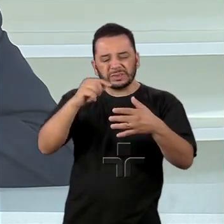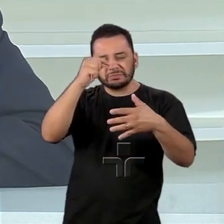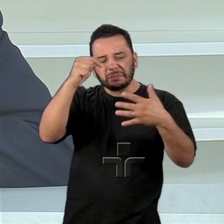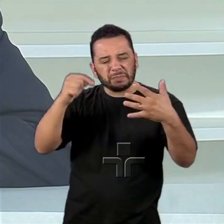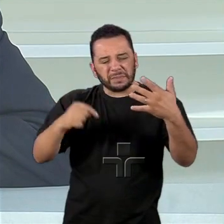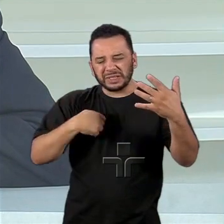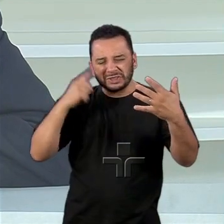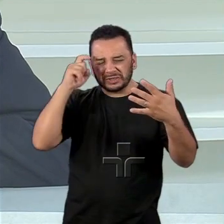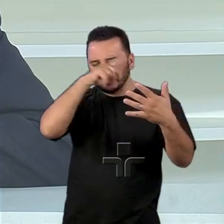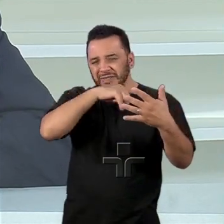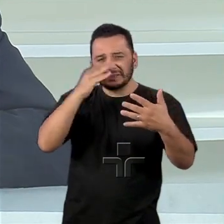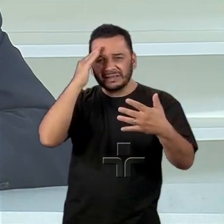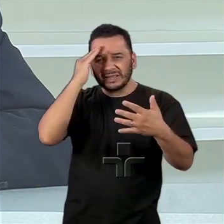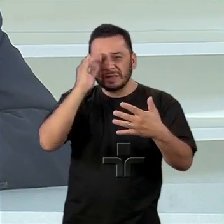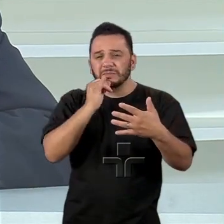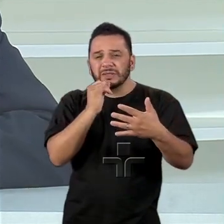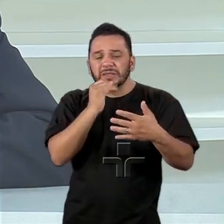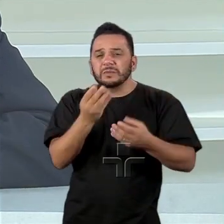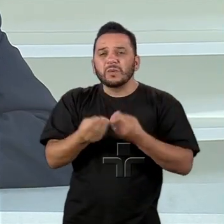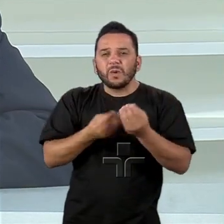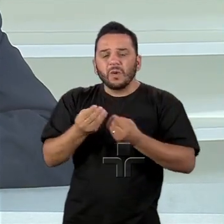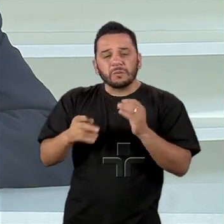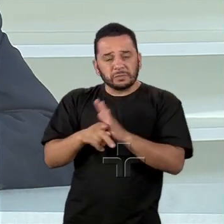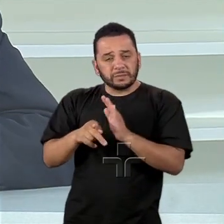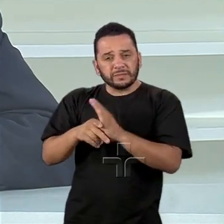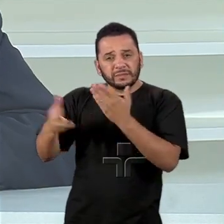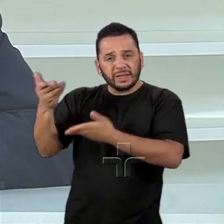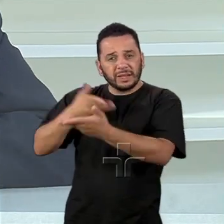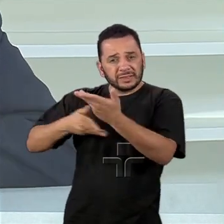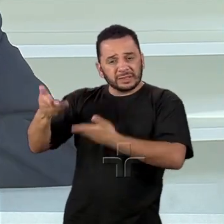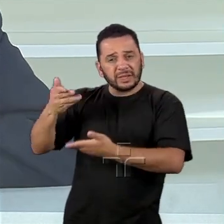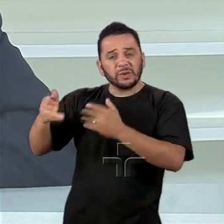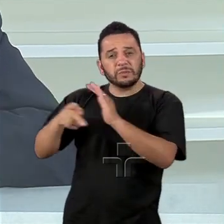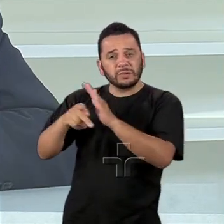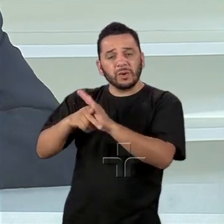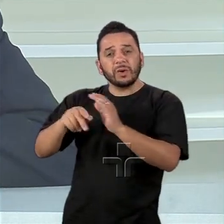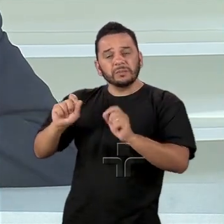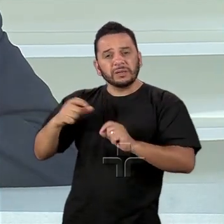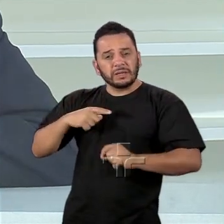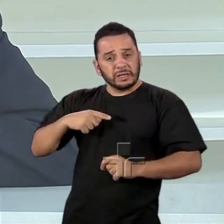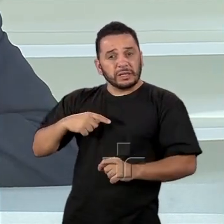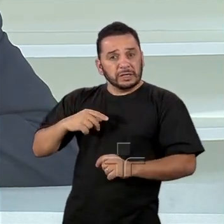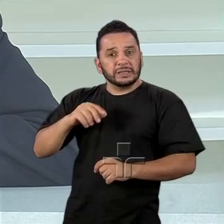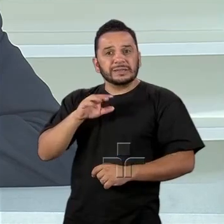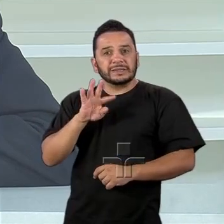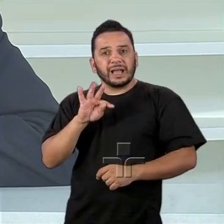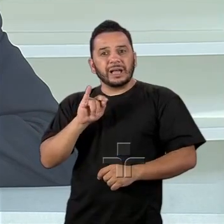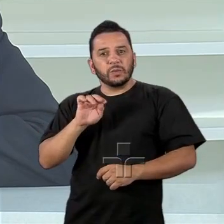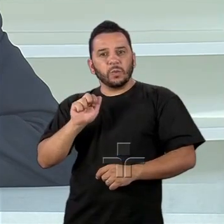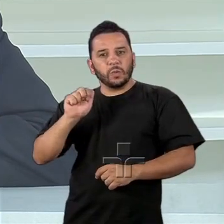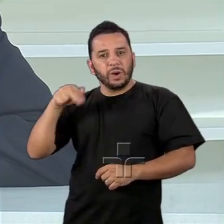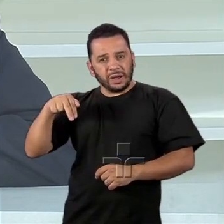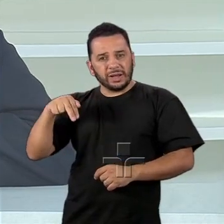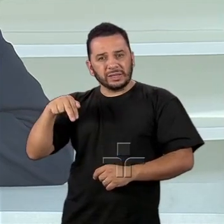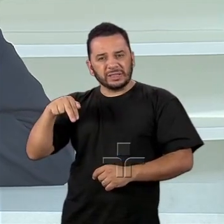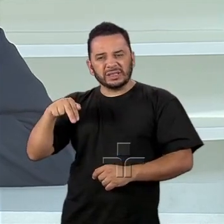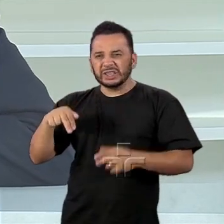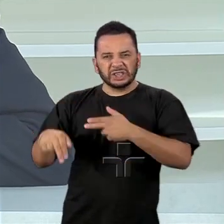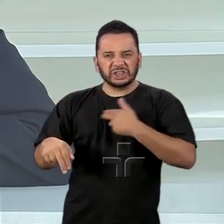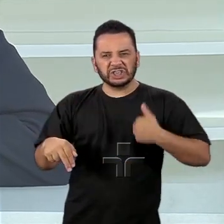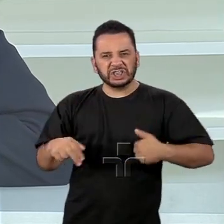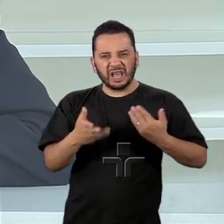questão da relação com o Taiwan e não com a China, a questão de